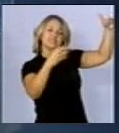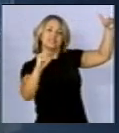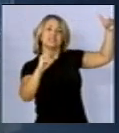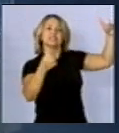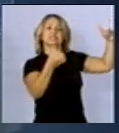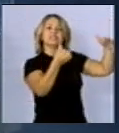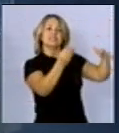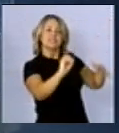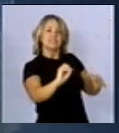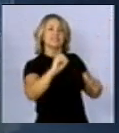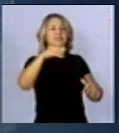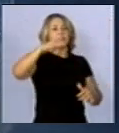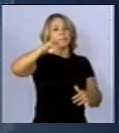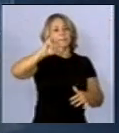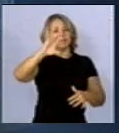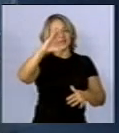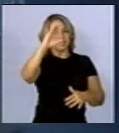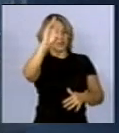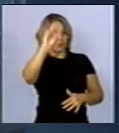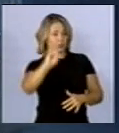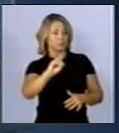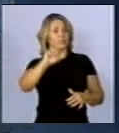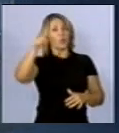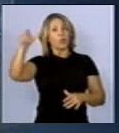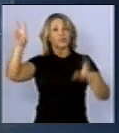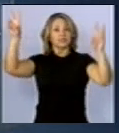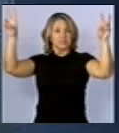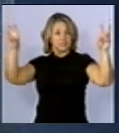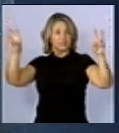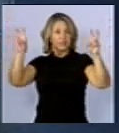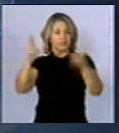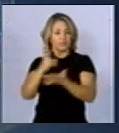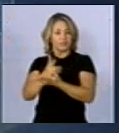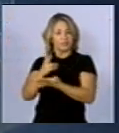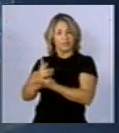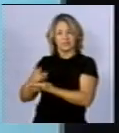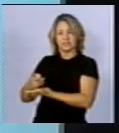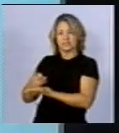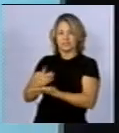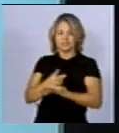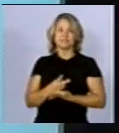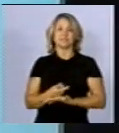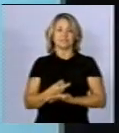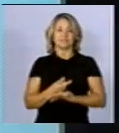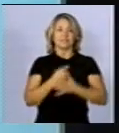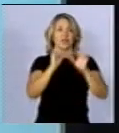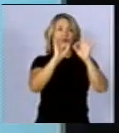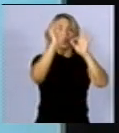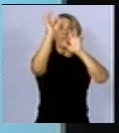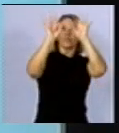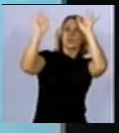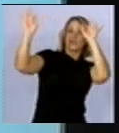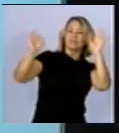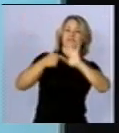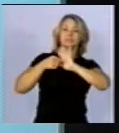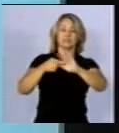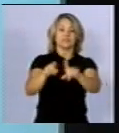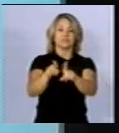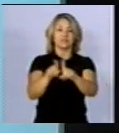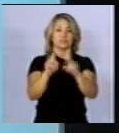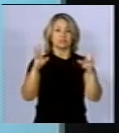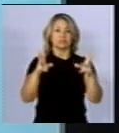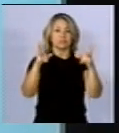superfície do planeta. Outra questão é a questão da frequência. Esse gráfico ilustra um